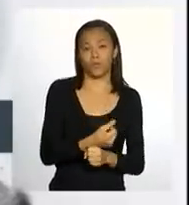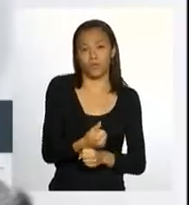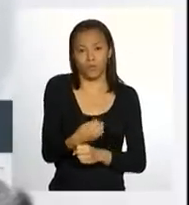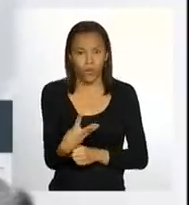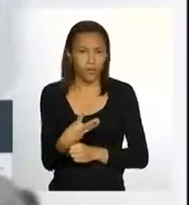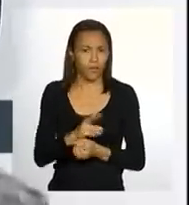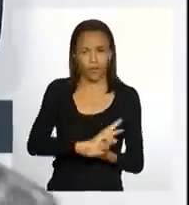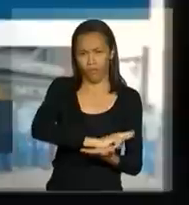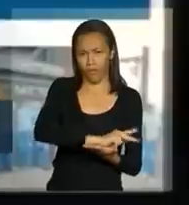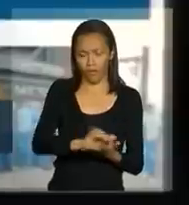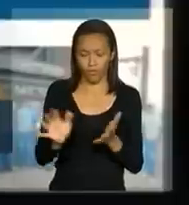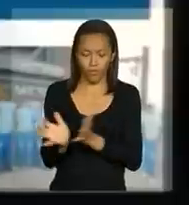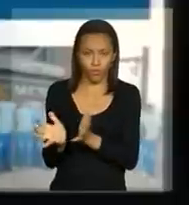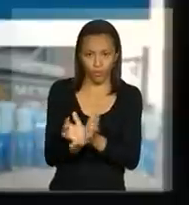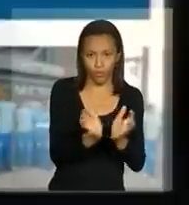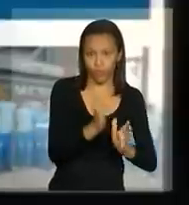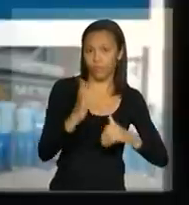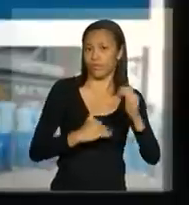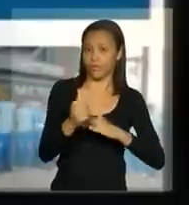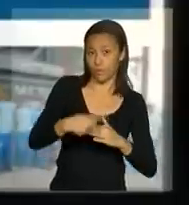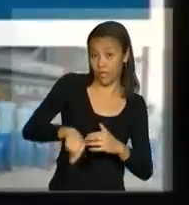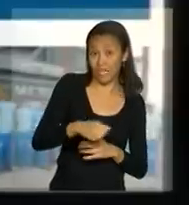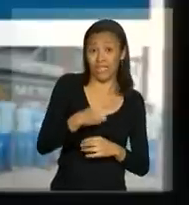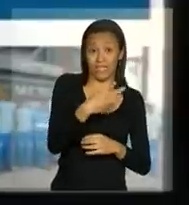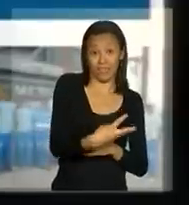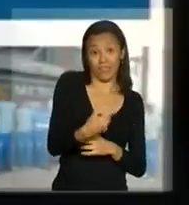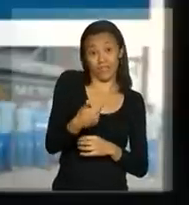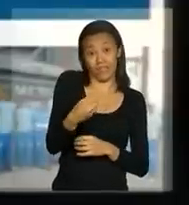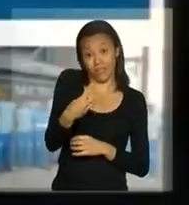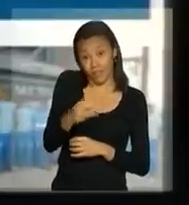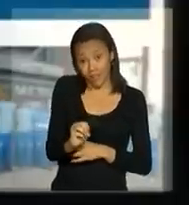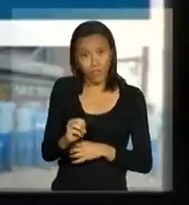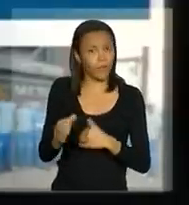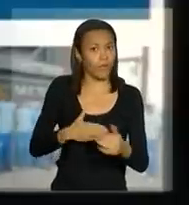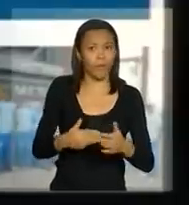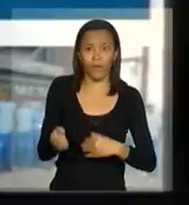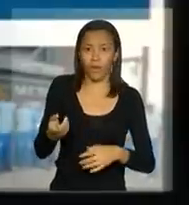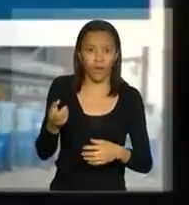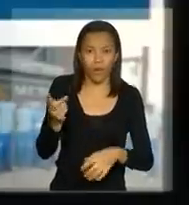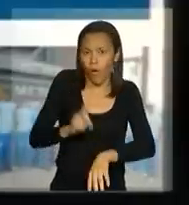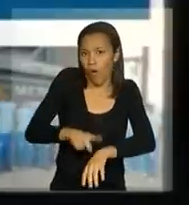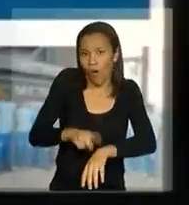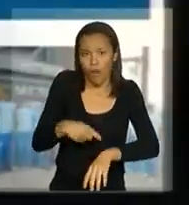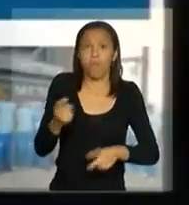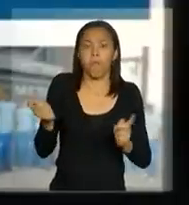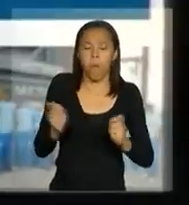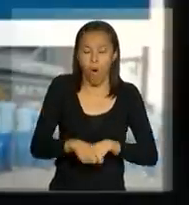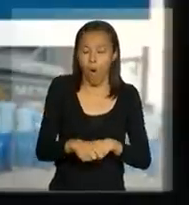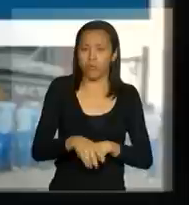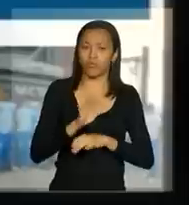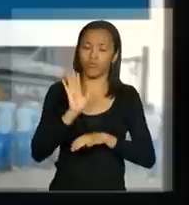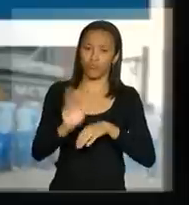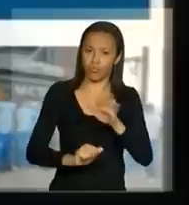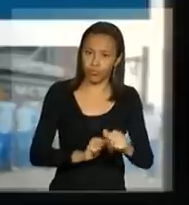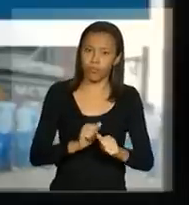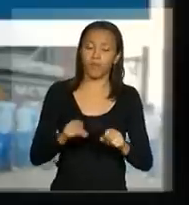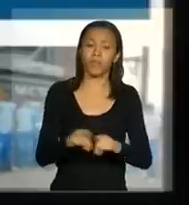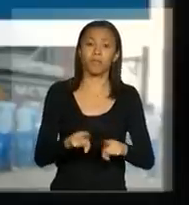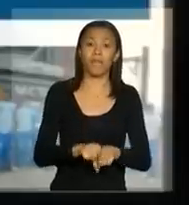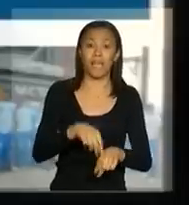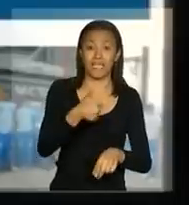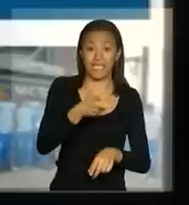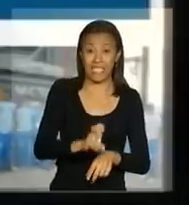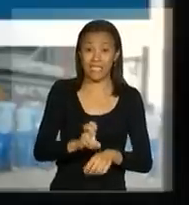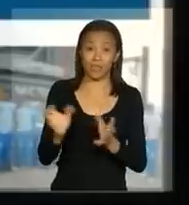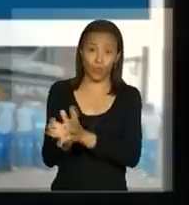do conjunto de profissionais, 330 profissionais voluntários que podem ser acionados a qualquer momento, as 15 equipes permanentes de plantão que